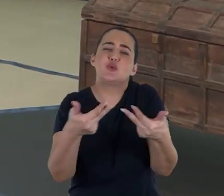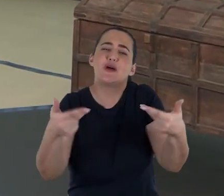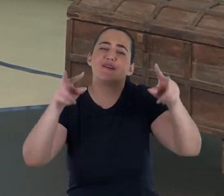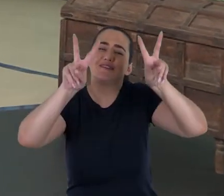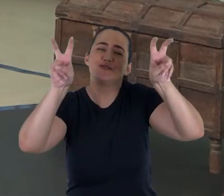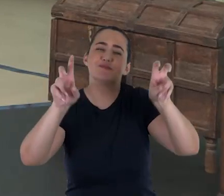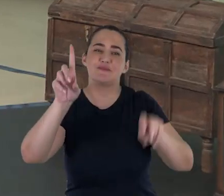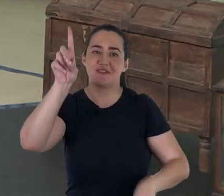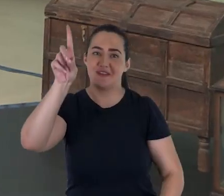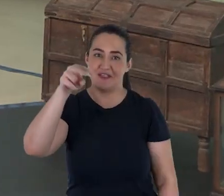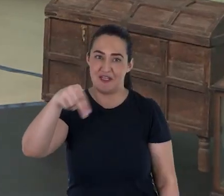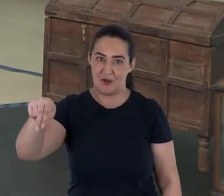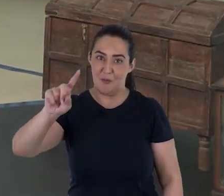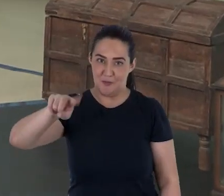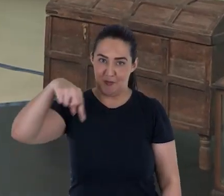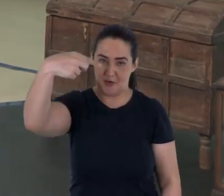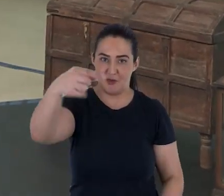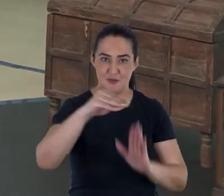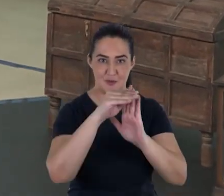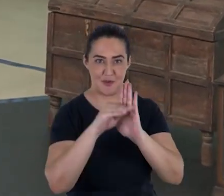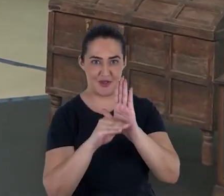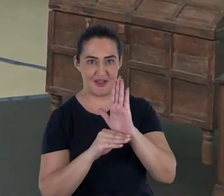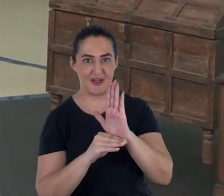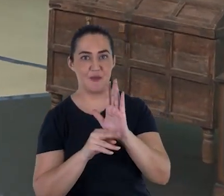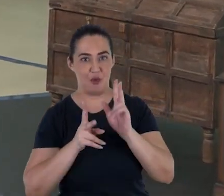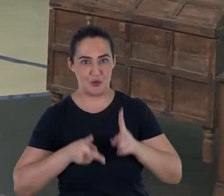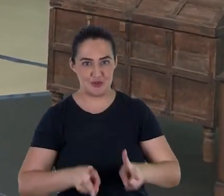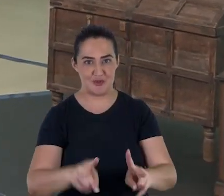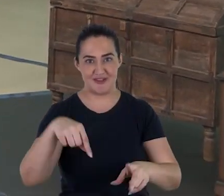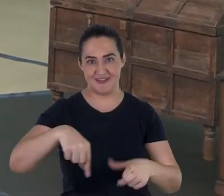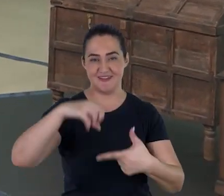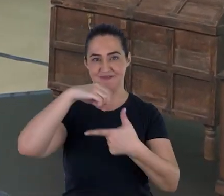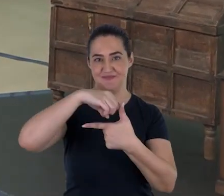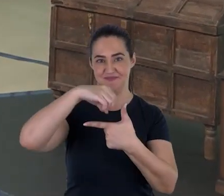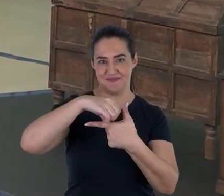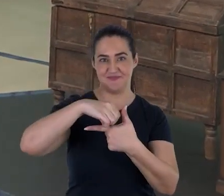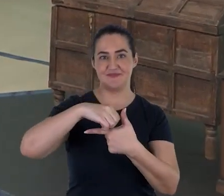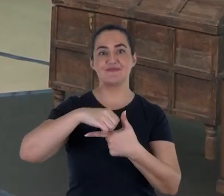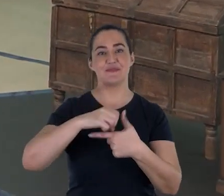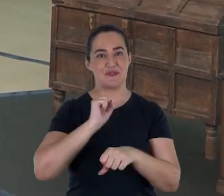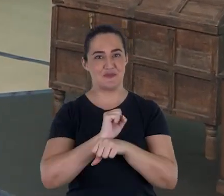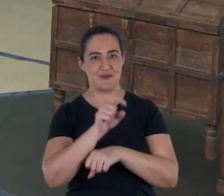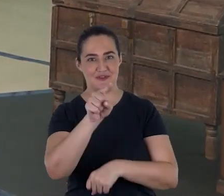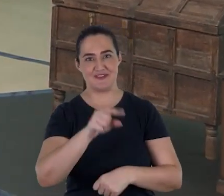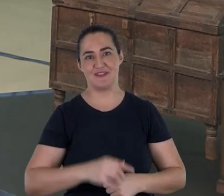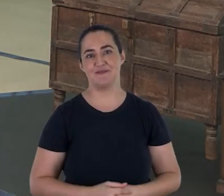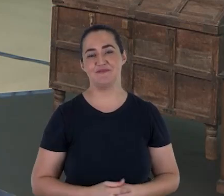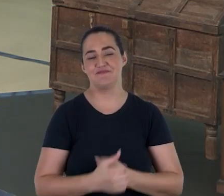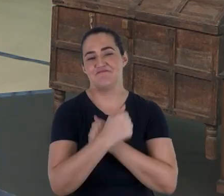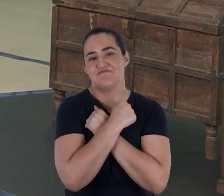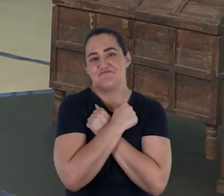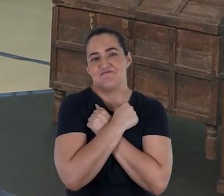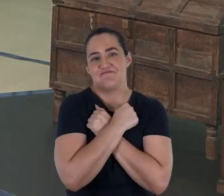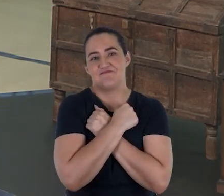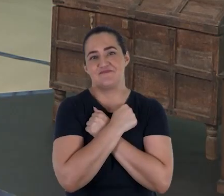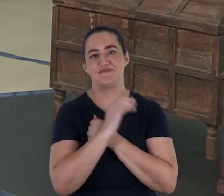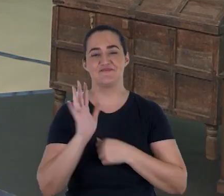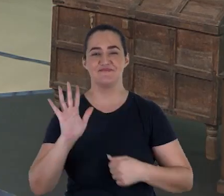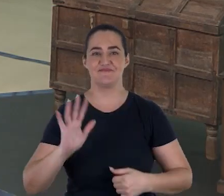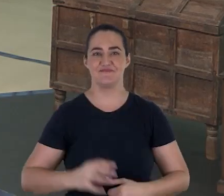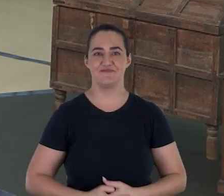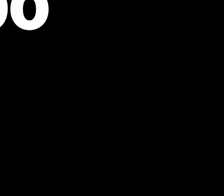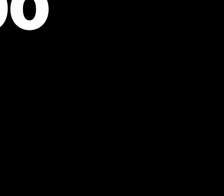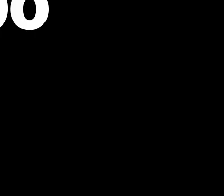nossa conversa vai ter que esperar até o próximo programa Evidências aqui na TV Novo Tempo. Então, eu aguardo você. Um grande abraço e